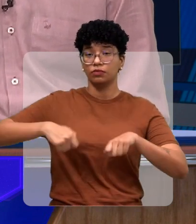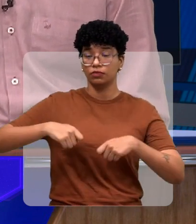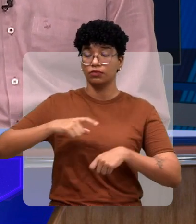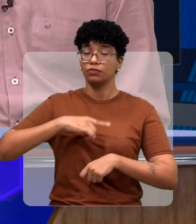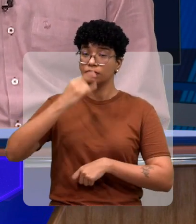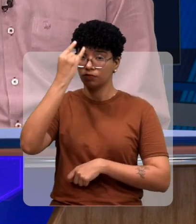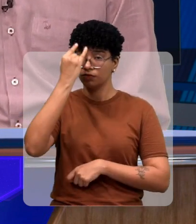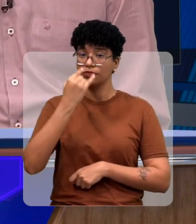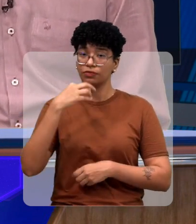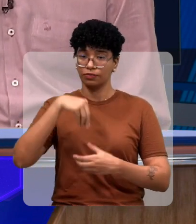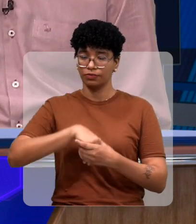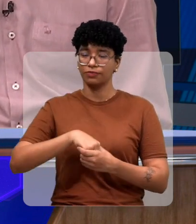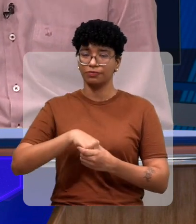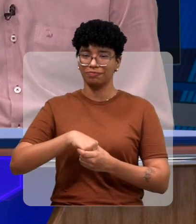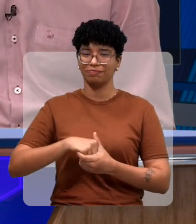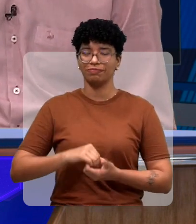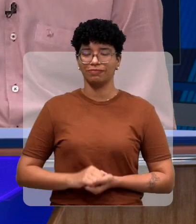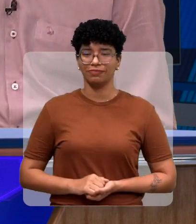preciso que alguém segue né